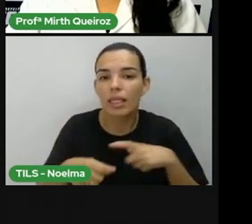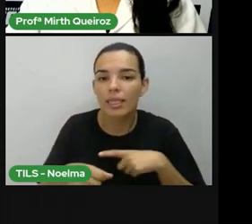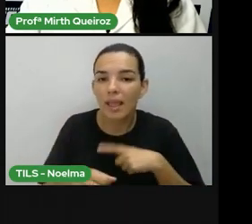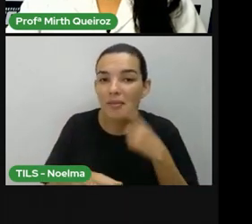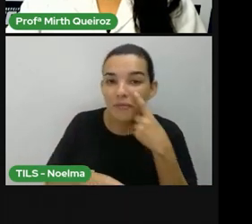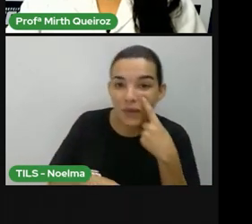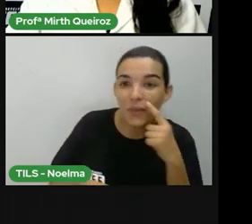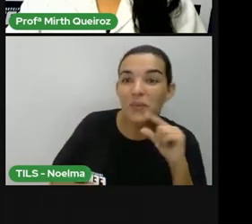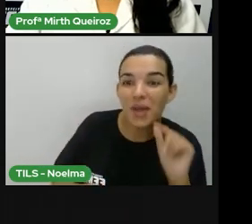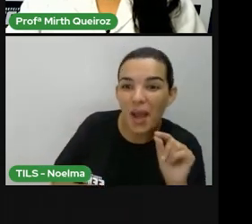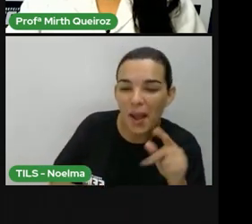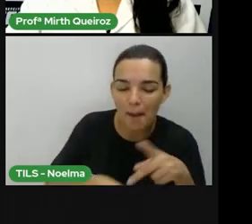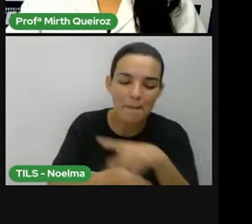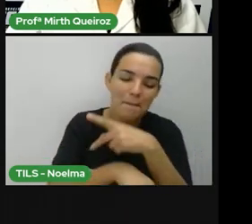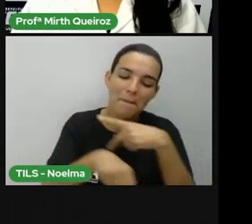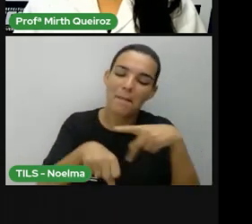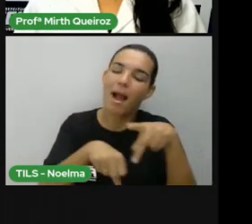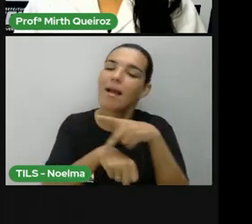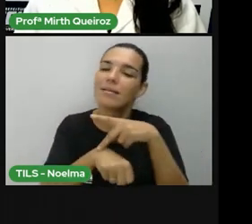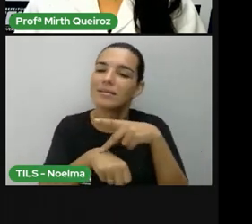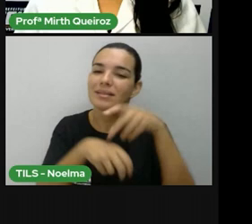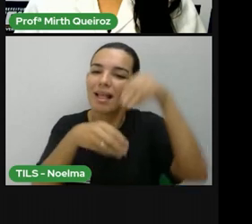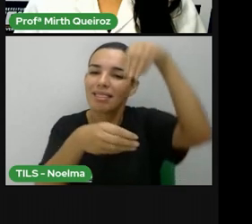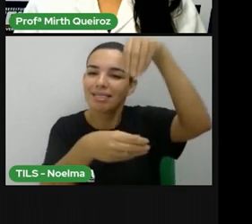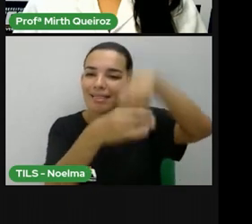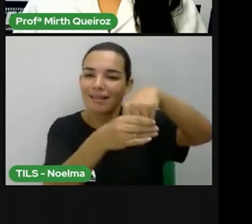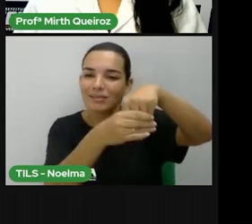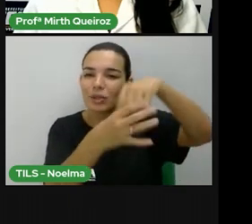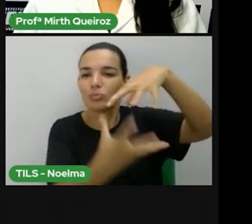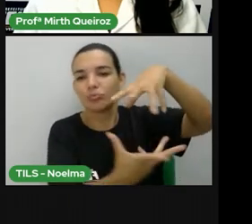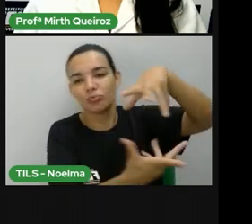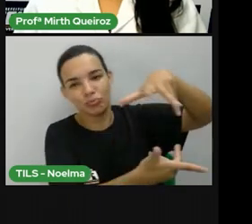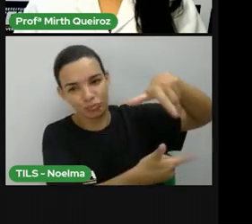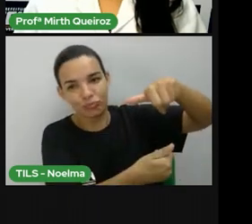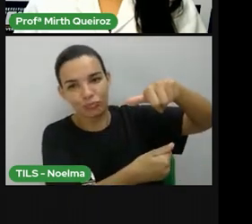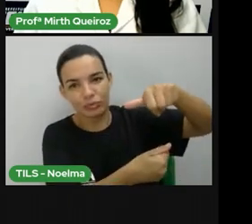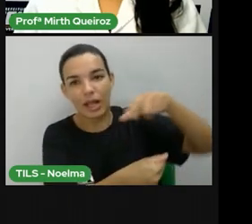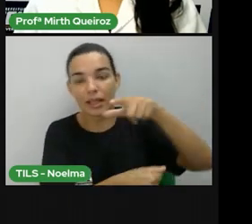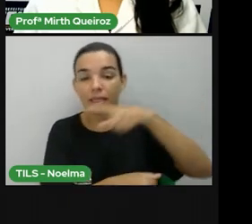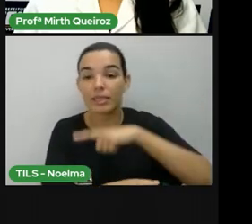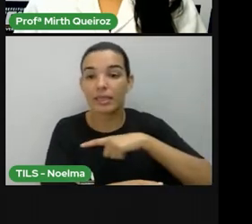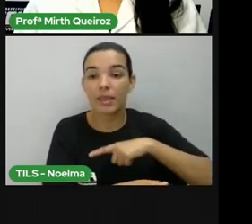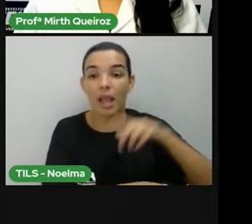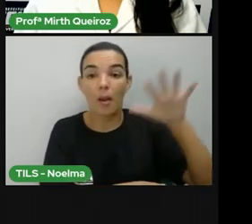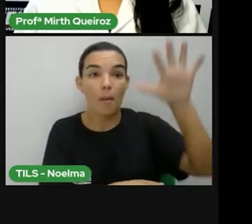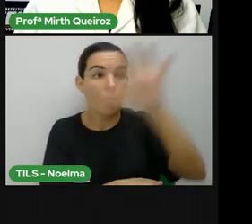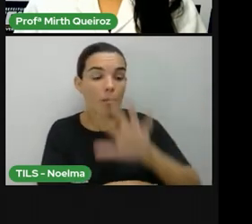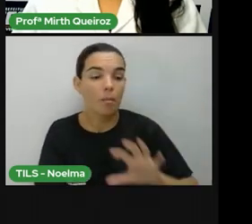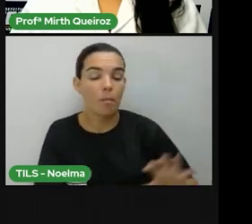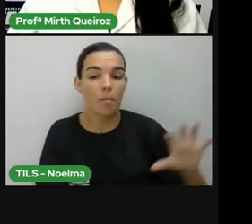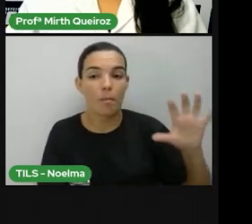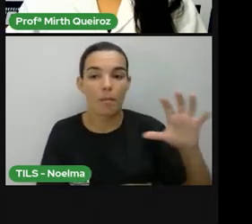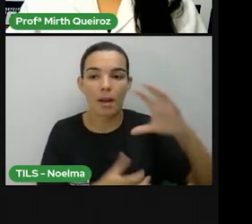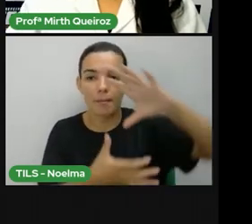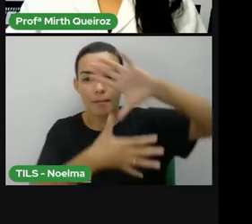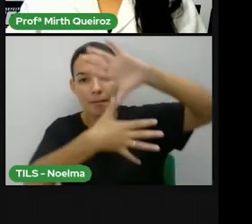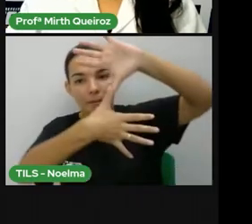países aí que fazem parte desses continentes. Aqui nós temos o mapa da América,